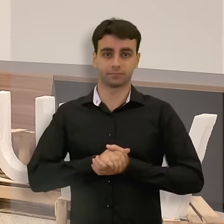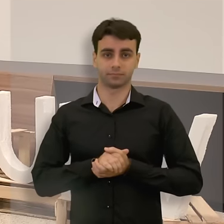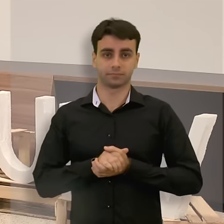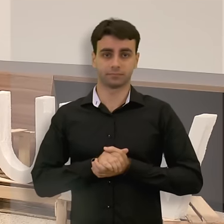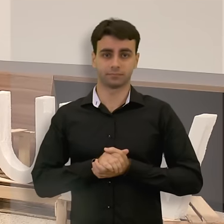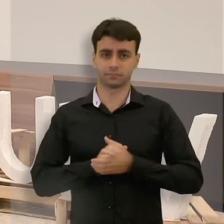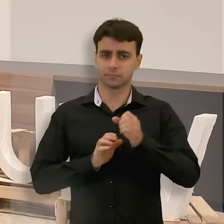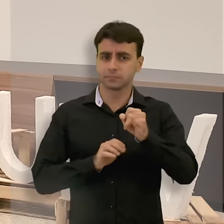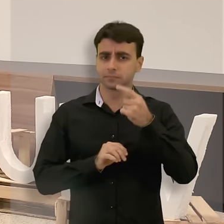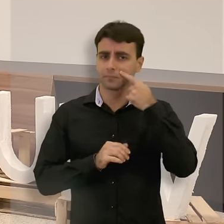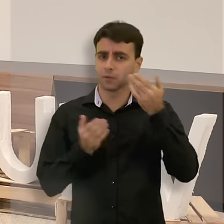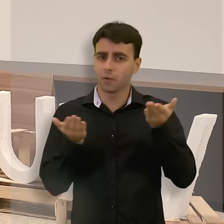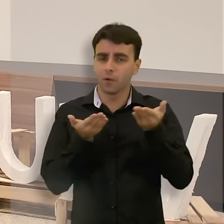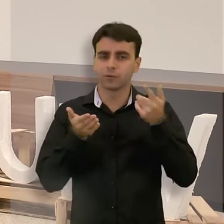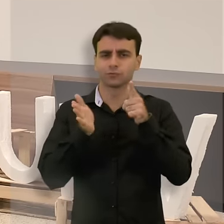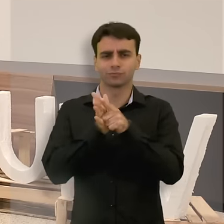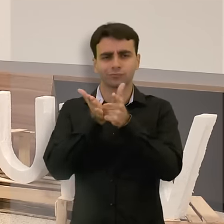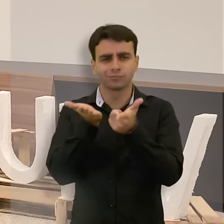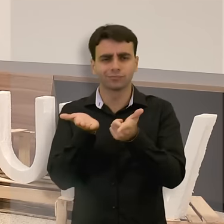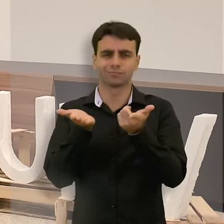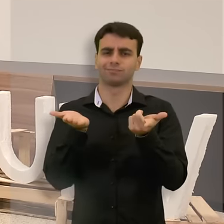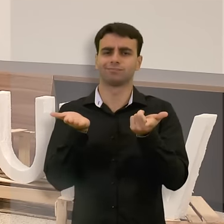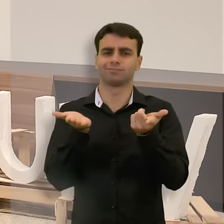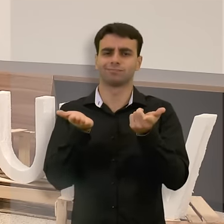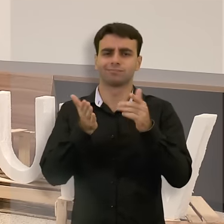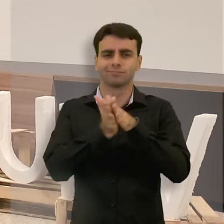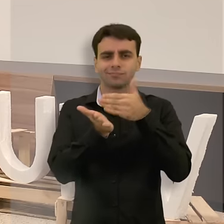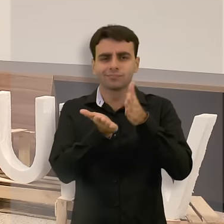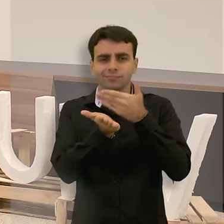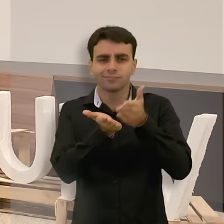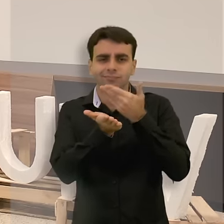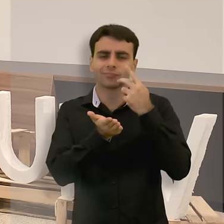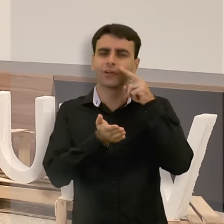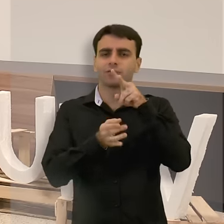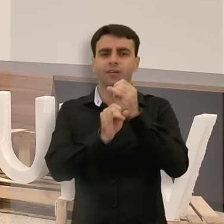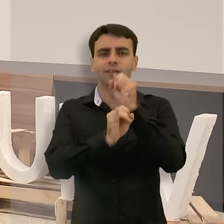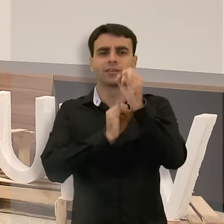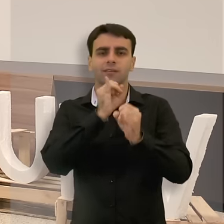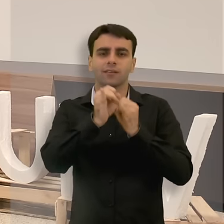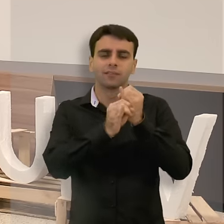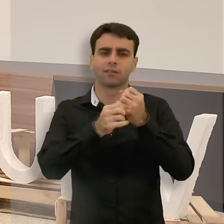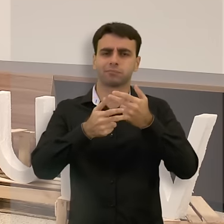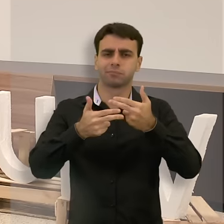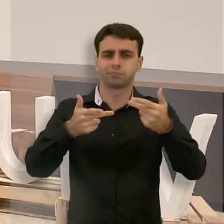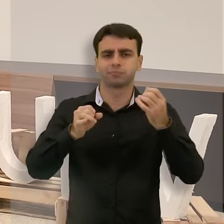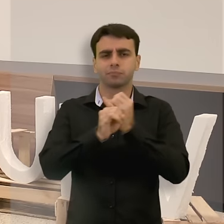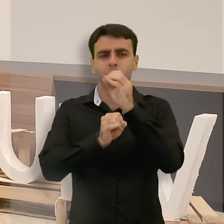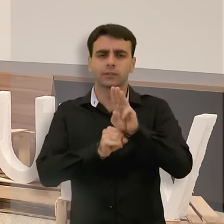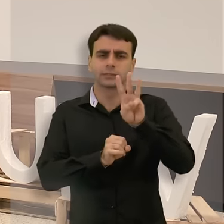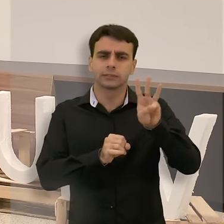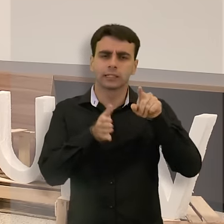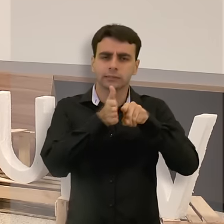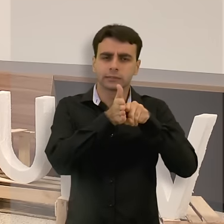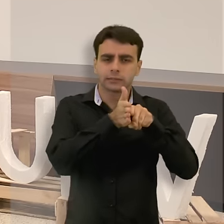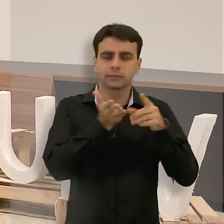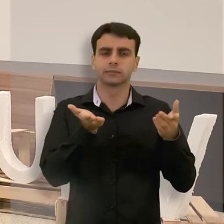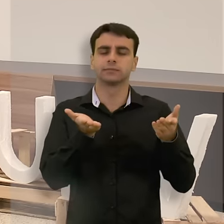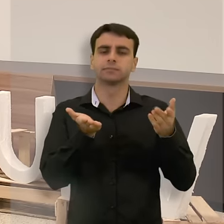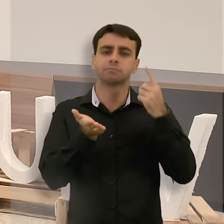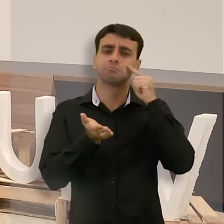Se a gente abrir jornais, revistas, entrar na internet, procurar sites especializados,